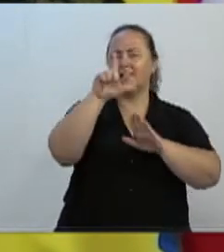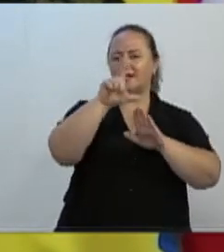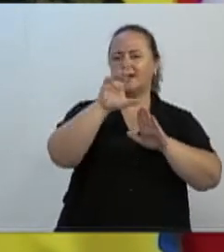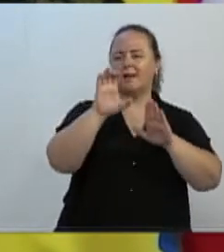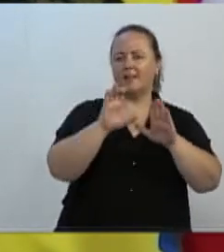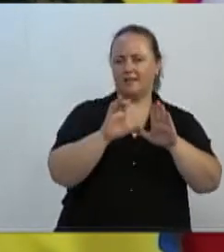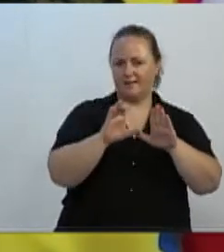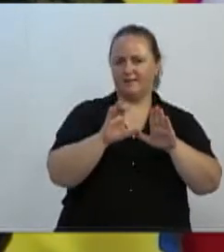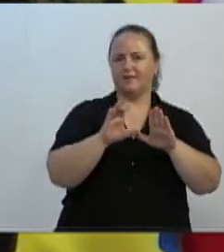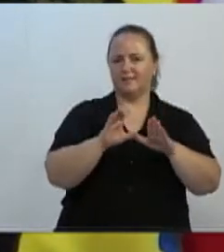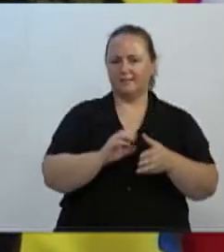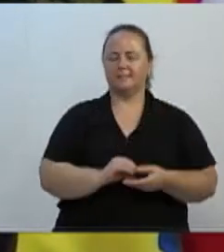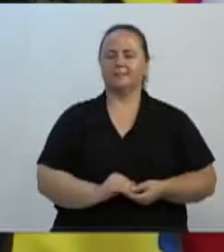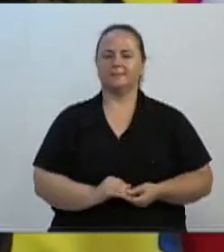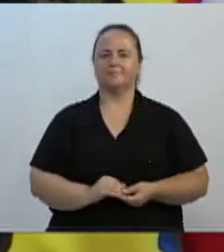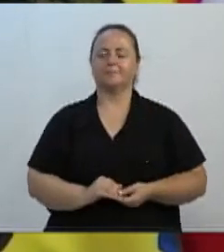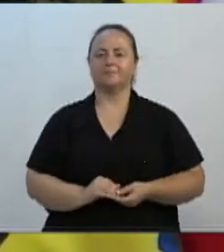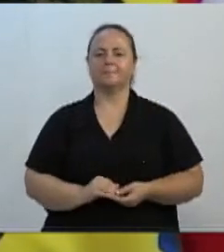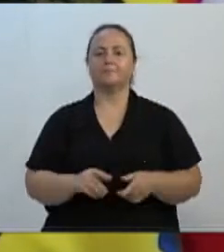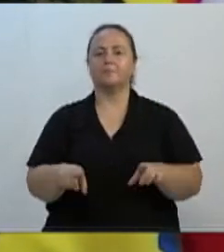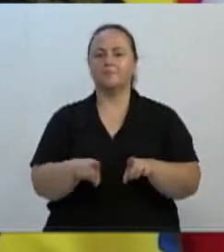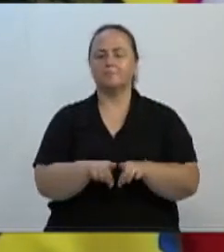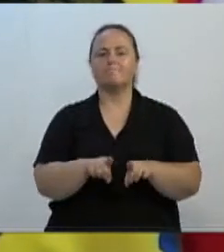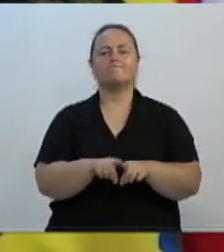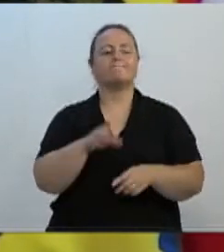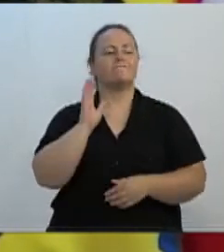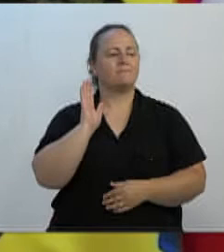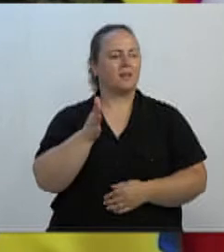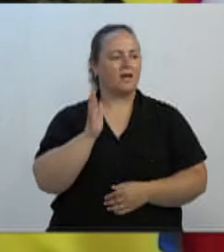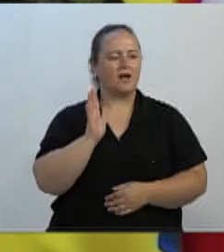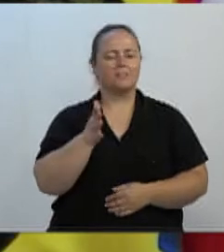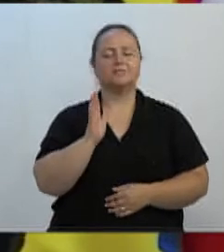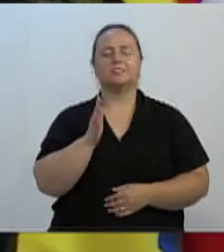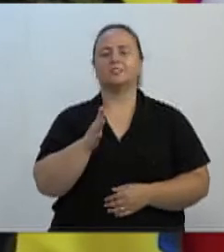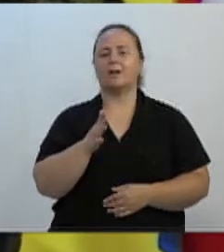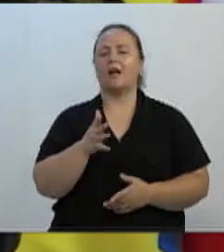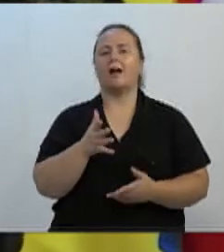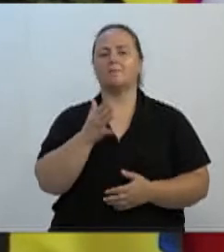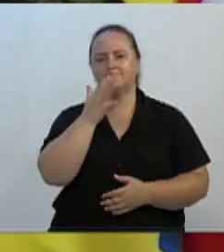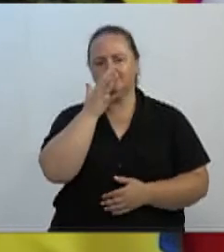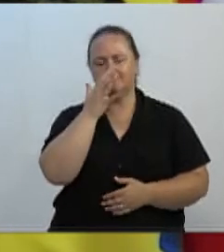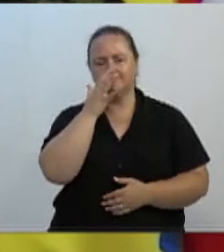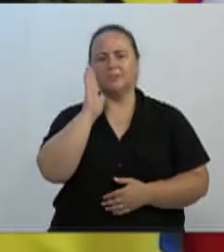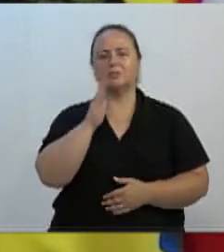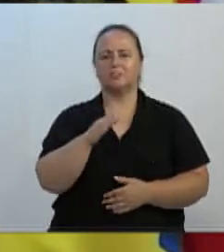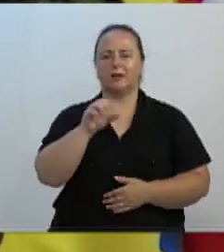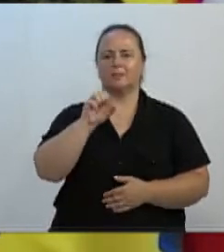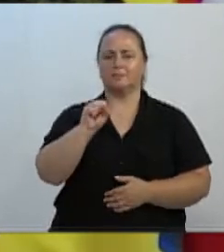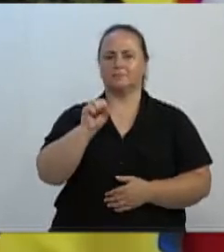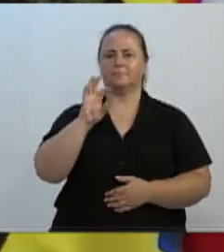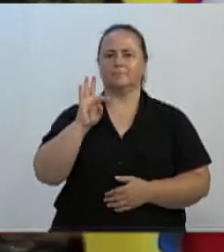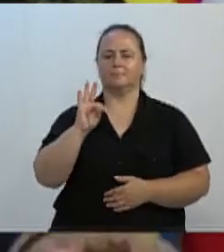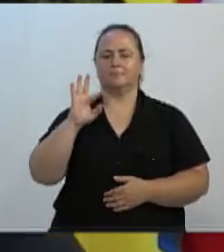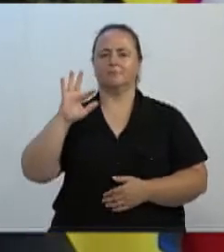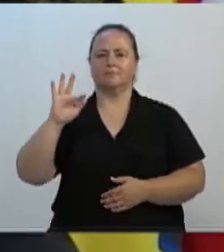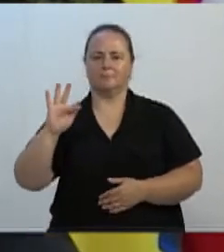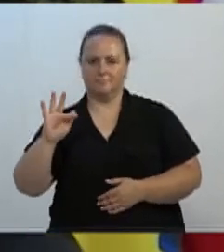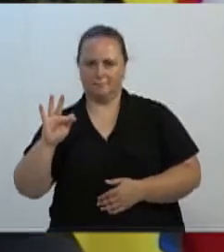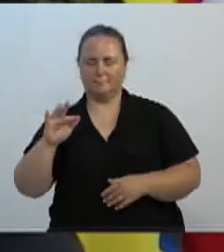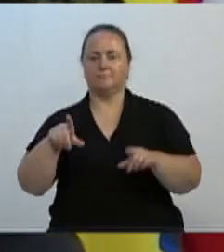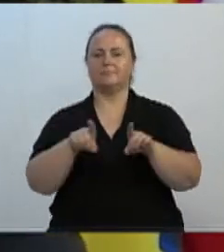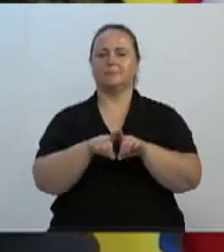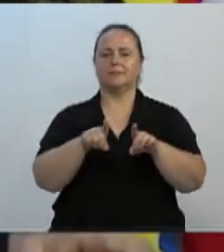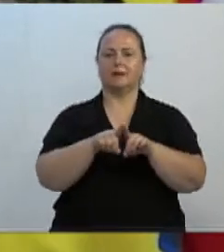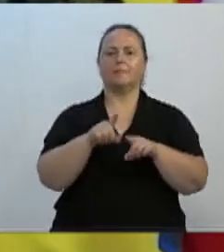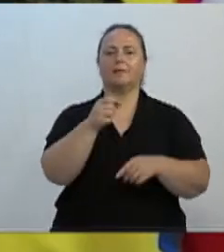Então, isso inclusive já foi apreciado pelo Supremo Tribunal Federal, e lá, pela súmula